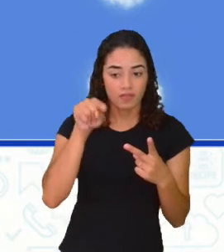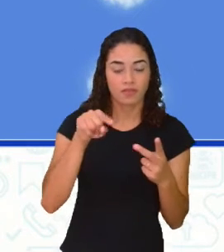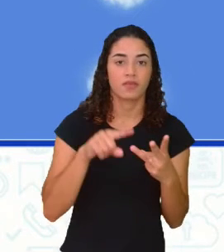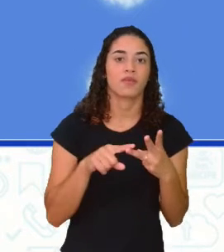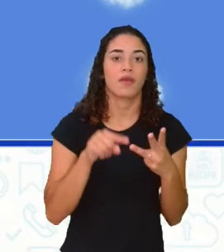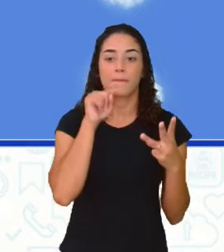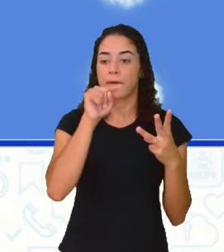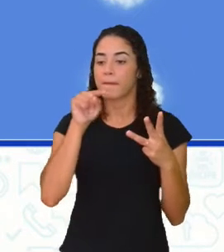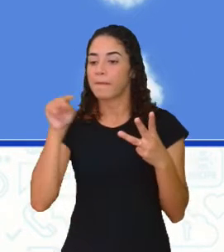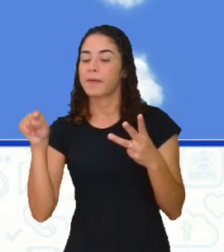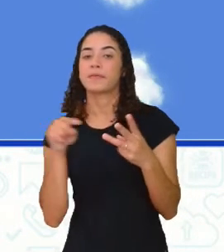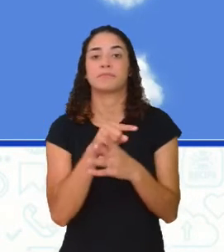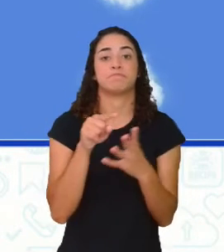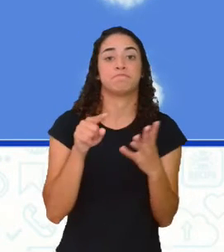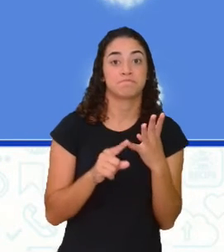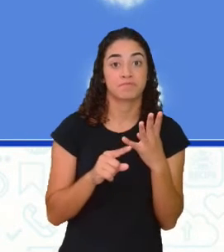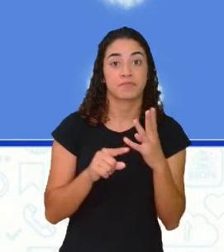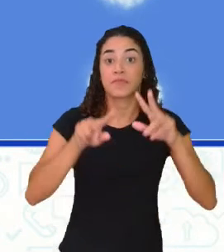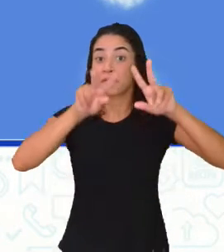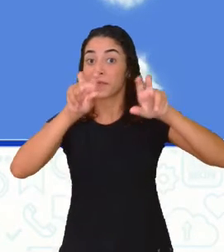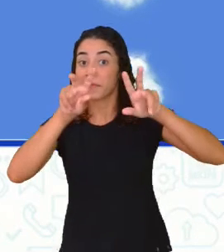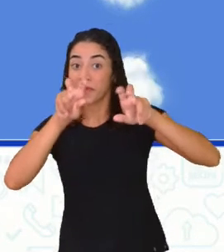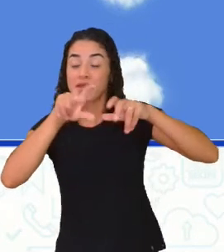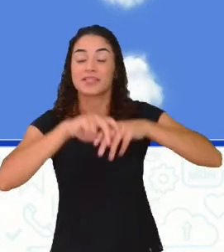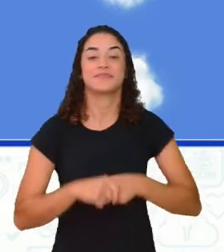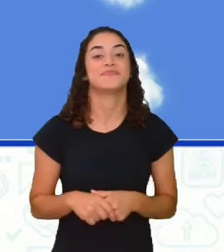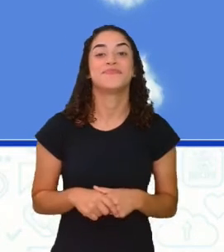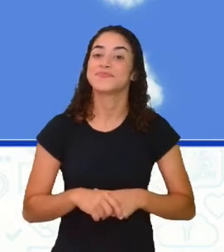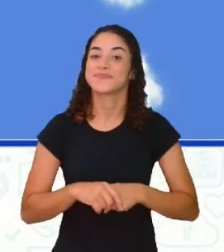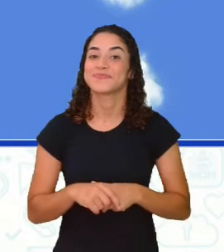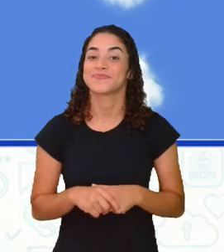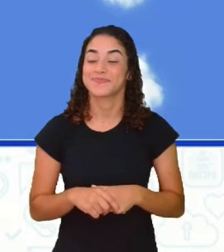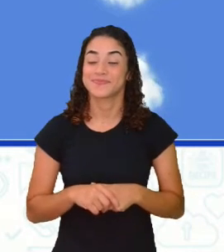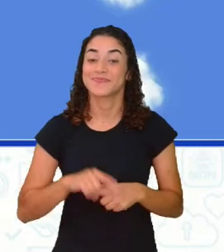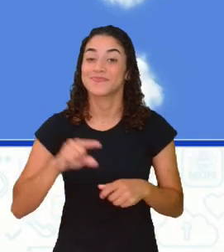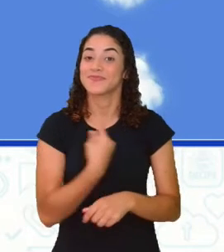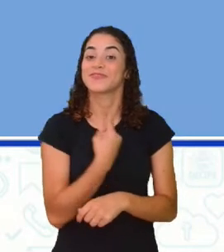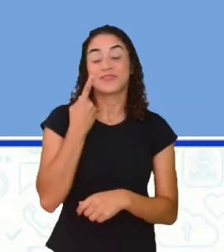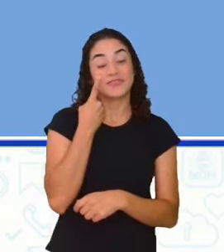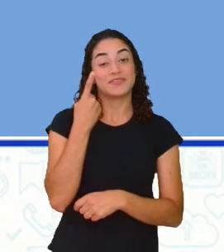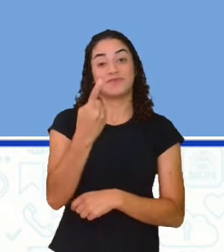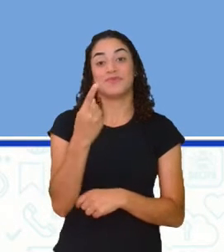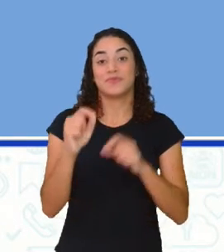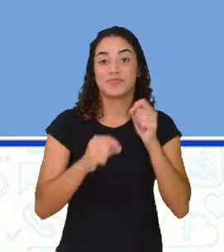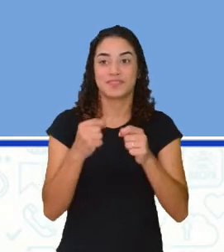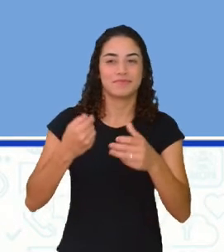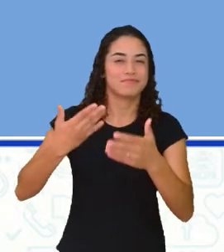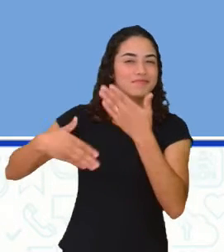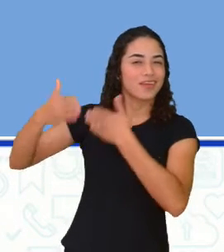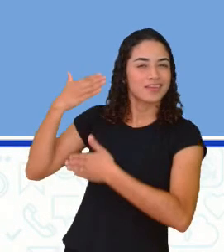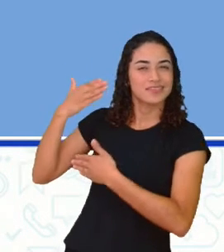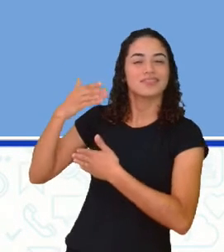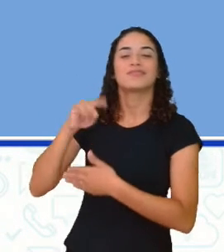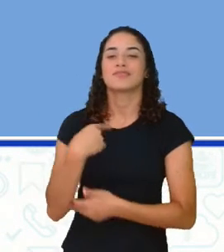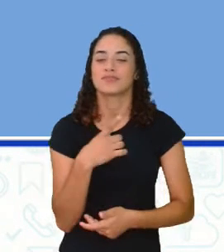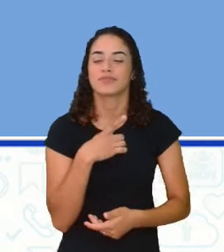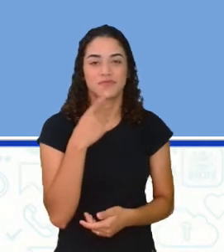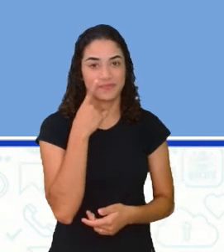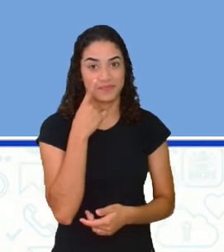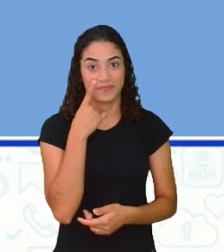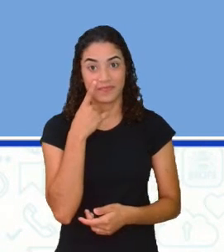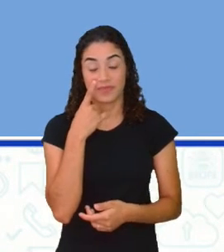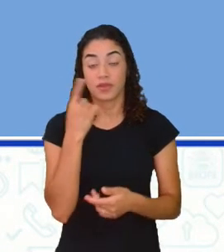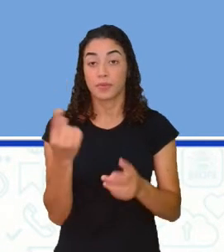as reticências, as aspas. Estamos revendo, já vimos na outra aula, não é? E os que